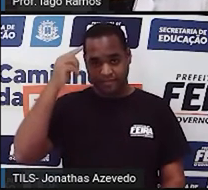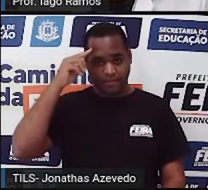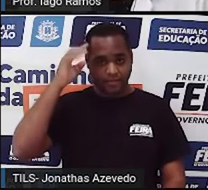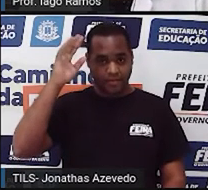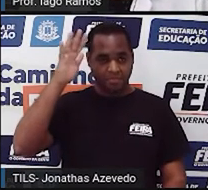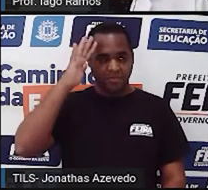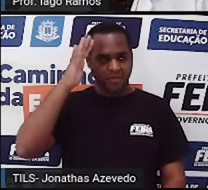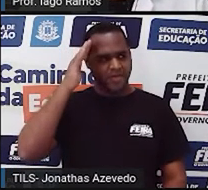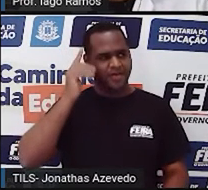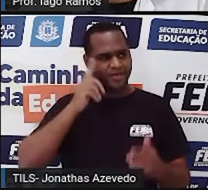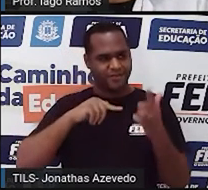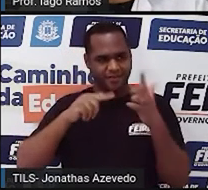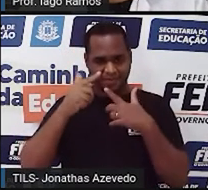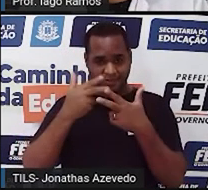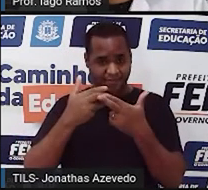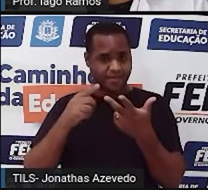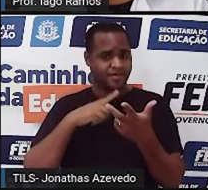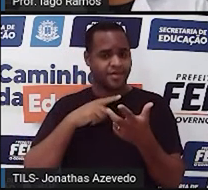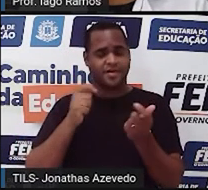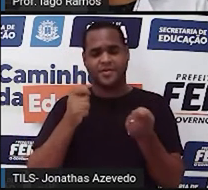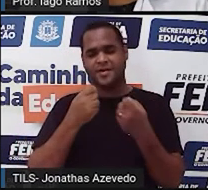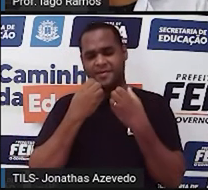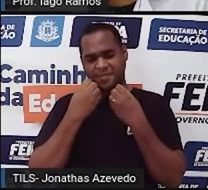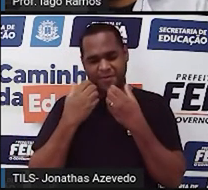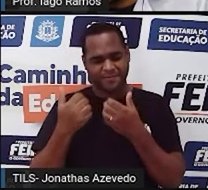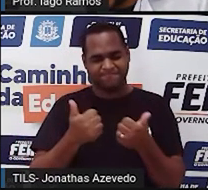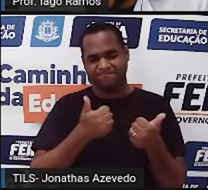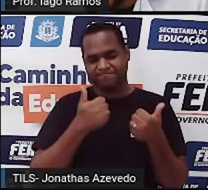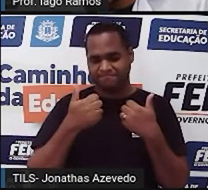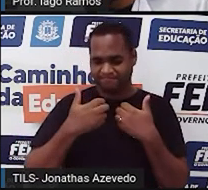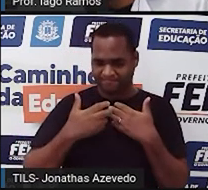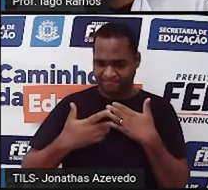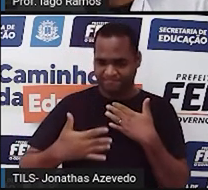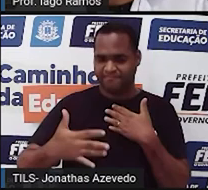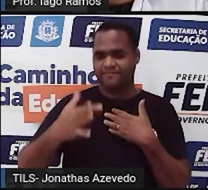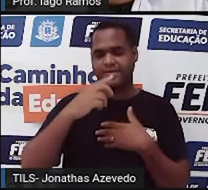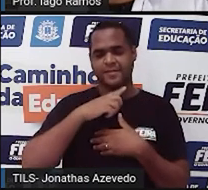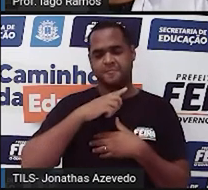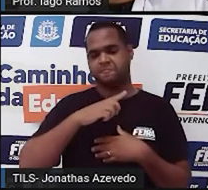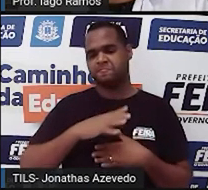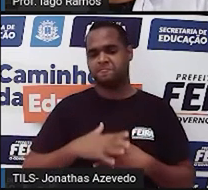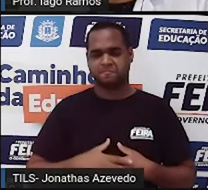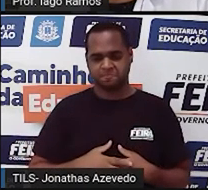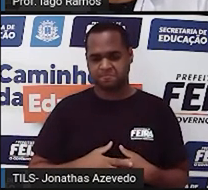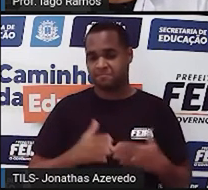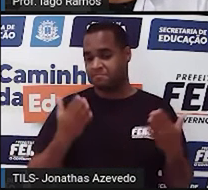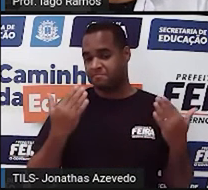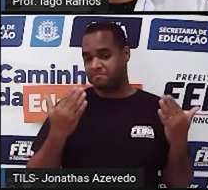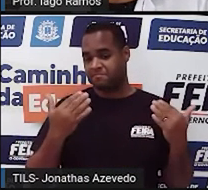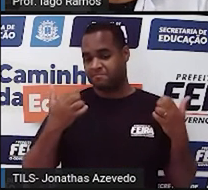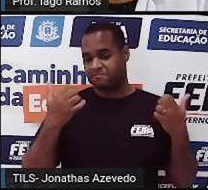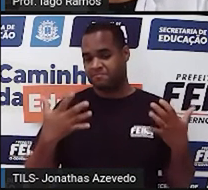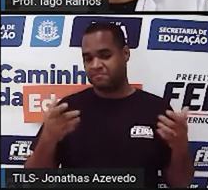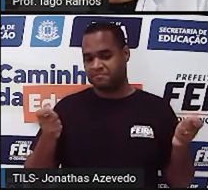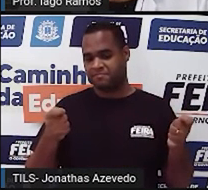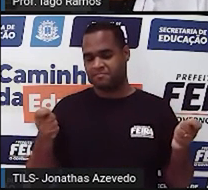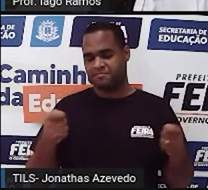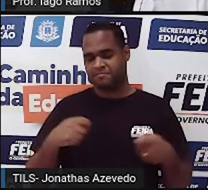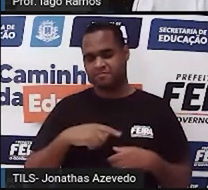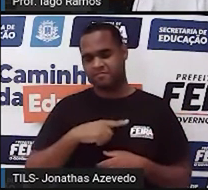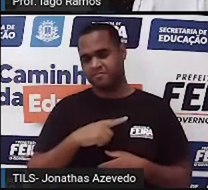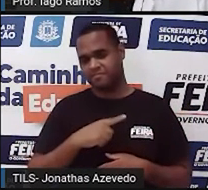na sua cabecinha? Bom, então vamos seguindo. Tá bom? Então, vem com a gente aqui. Olha só.